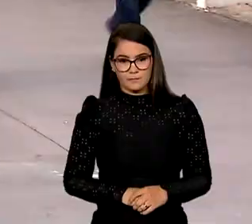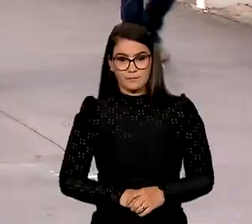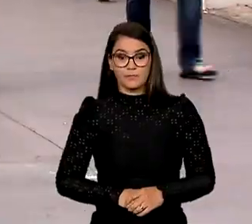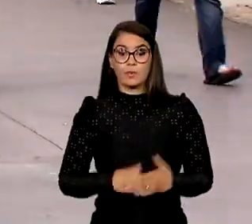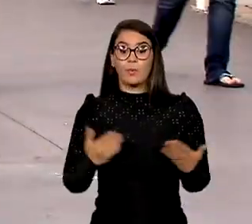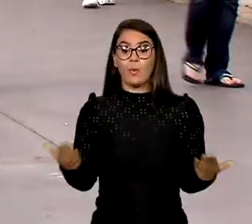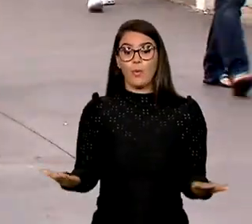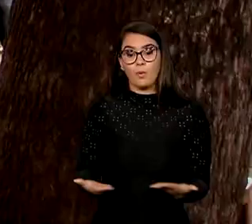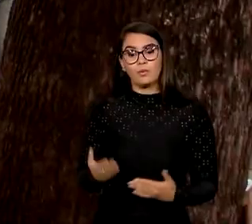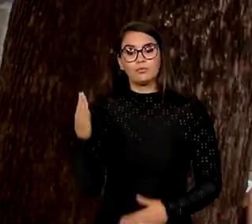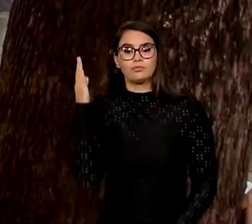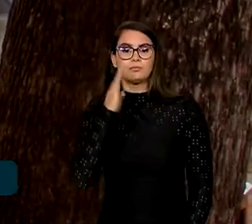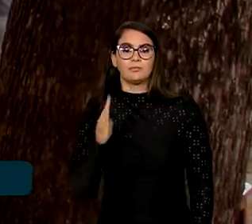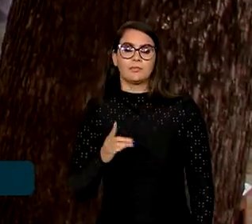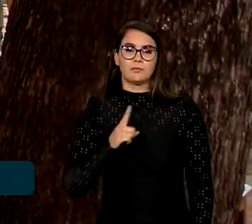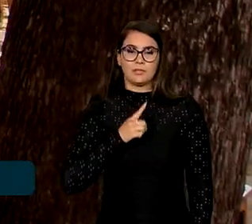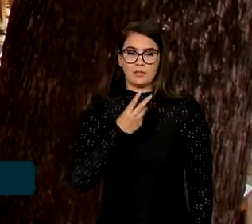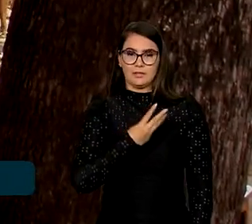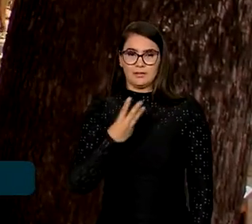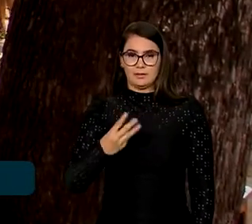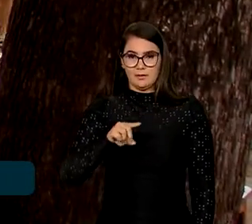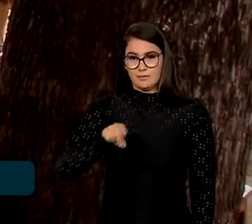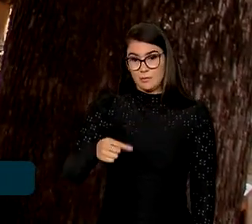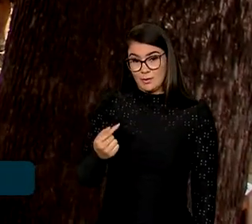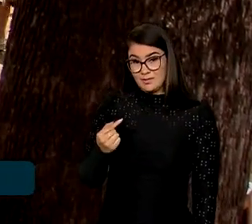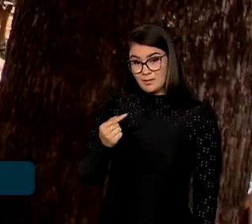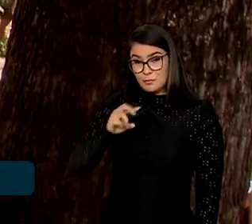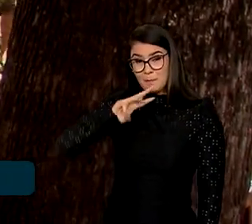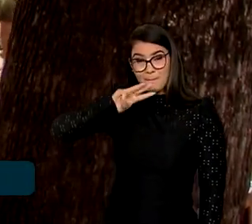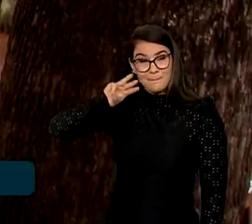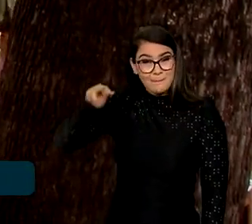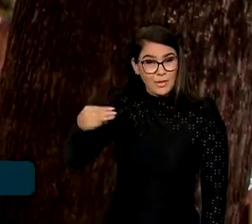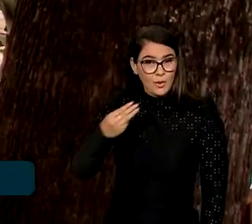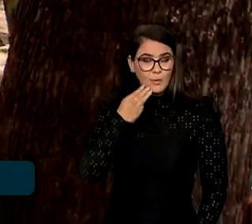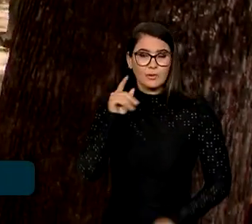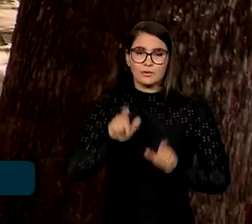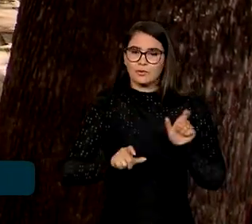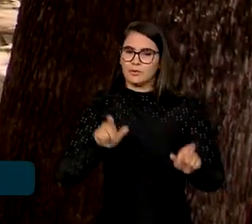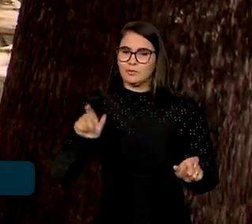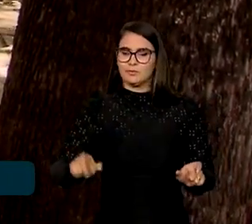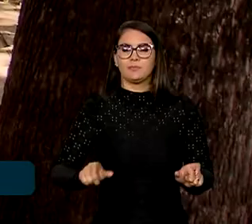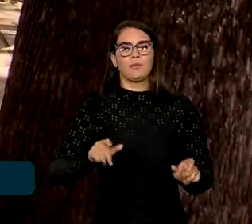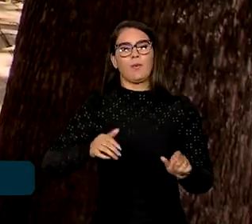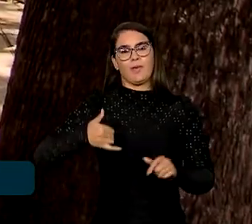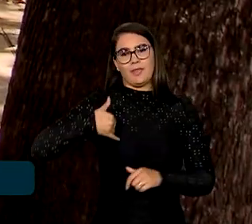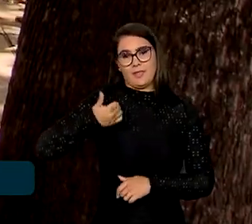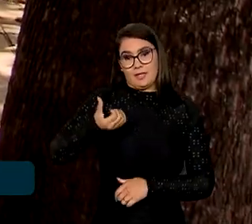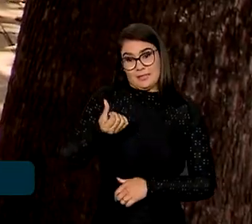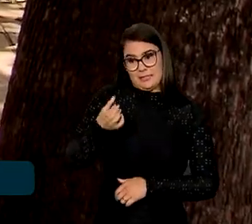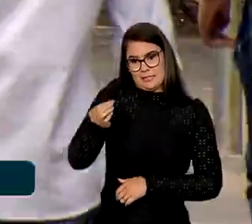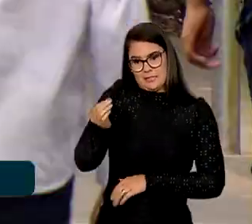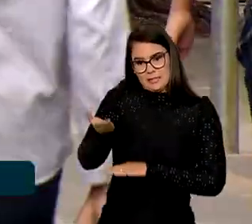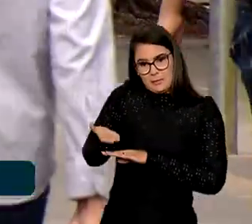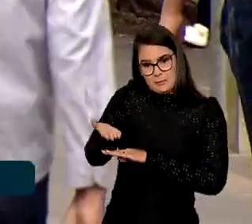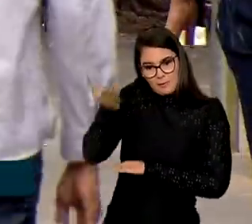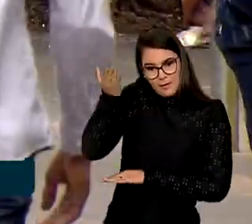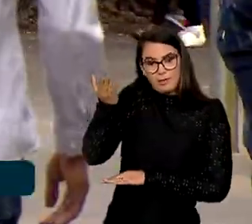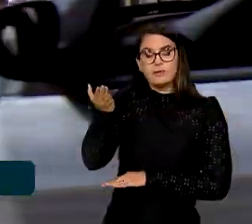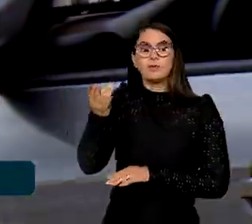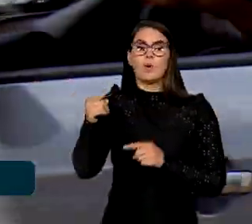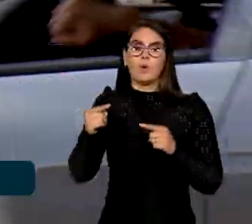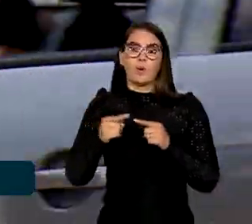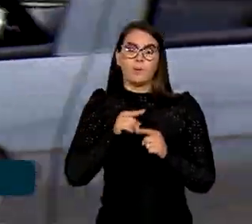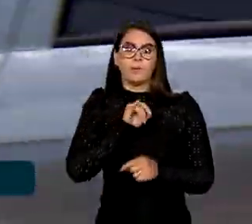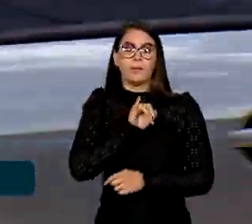Atualmente, Brasil tem 33,7 milhões de pessoas com mais de 60 anos, de acordo